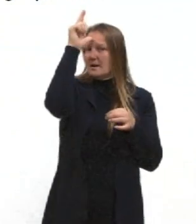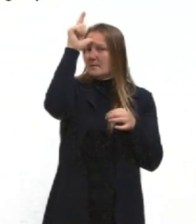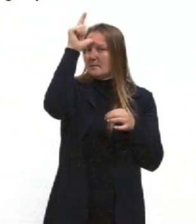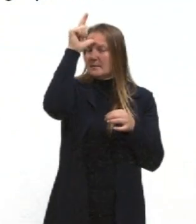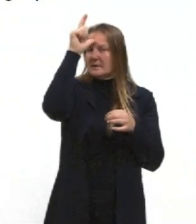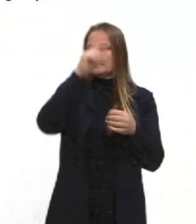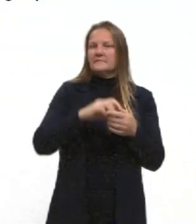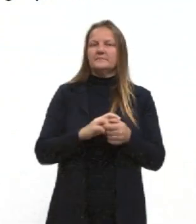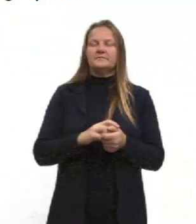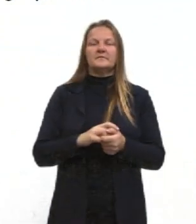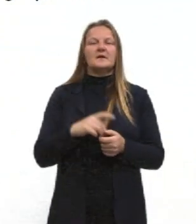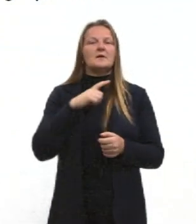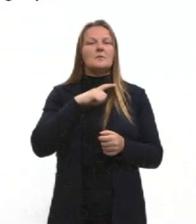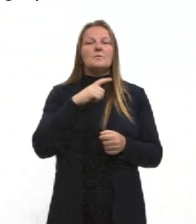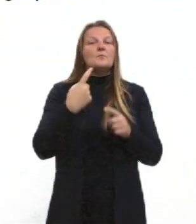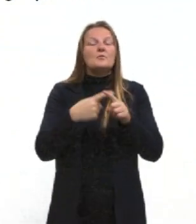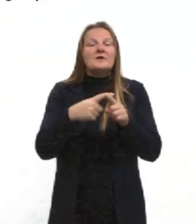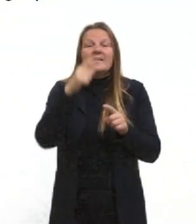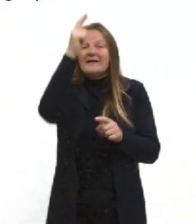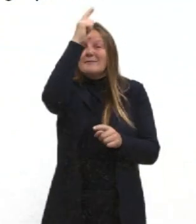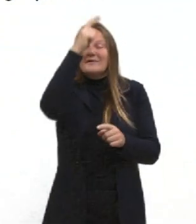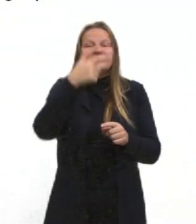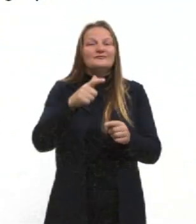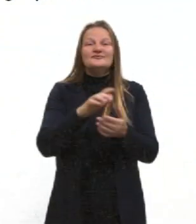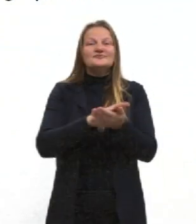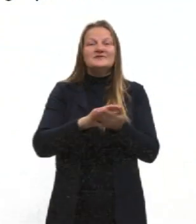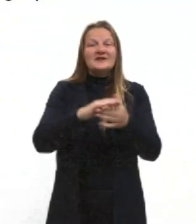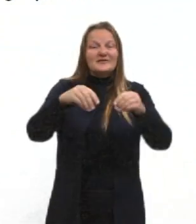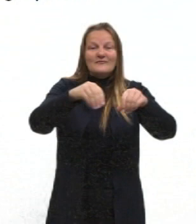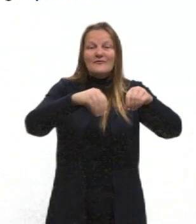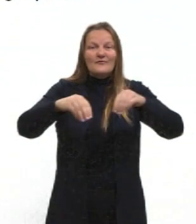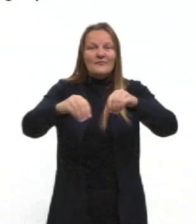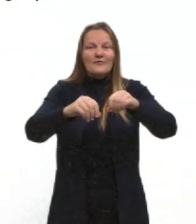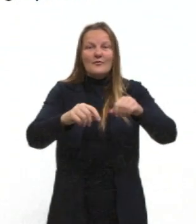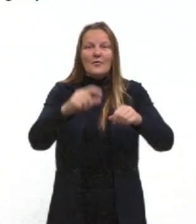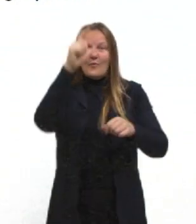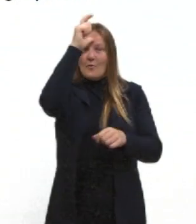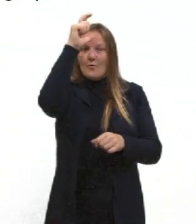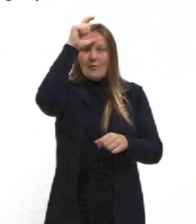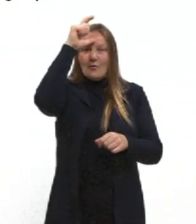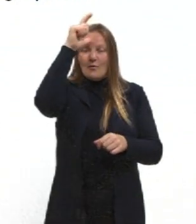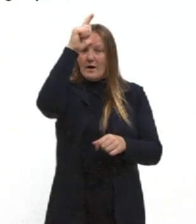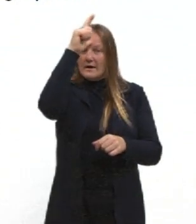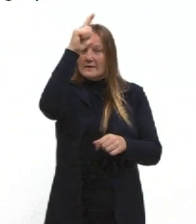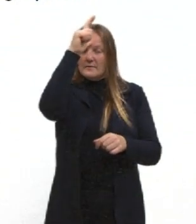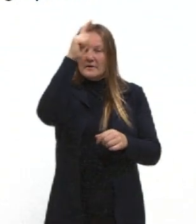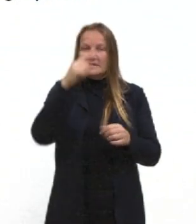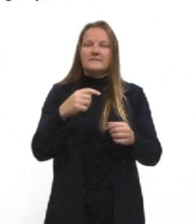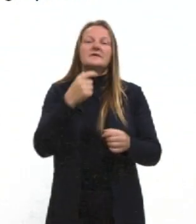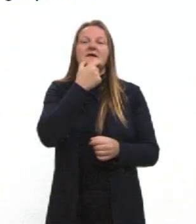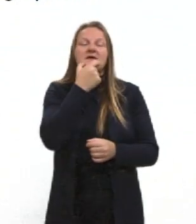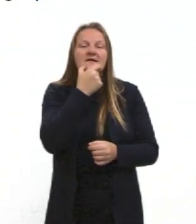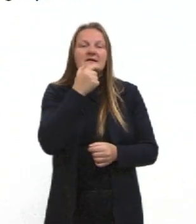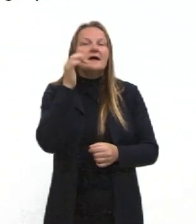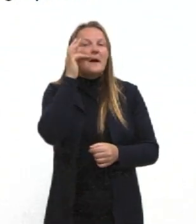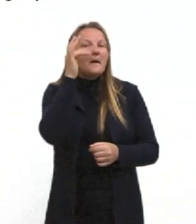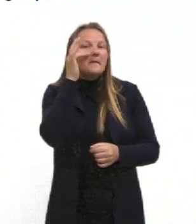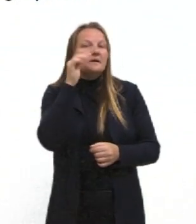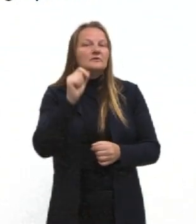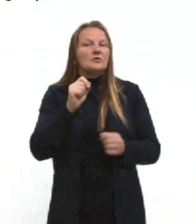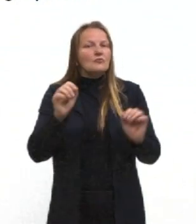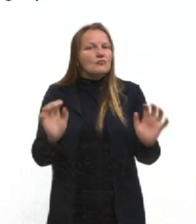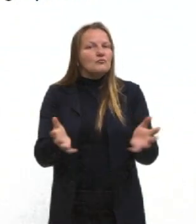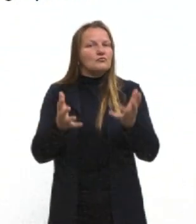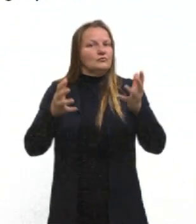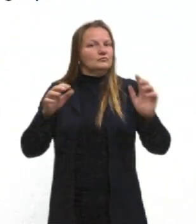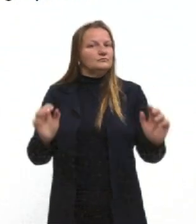sem grandes territórios para poder escoar a sua produção, né? E a Inglaterra e a França, então, incentivam